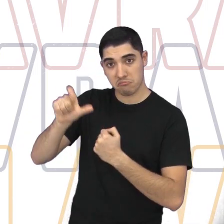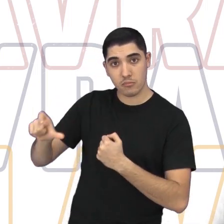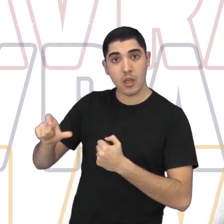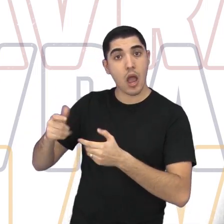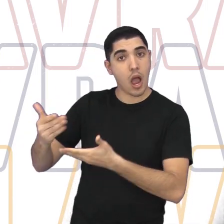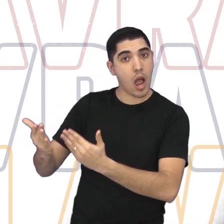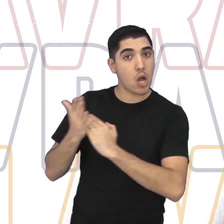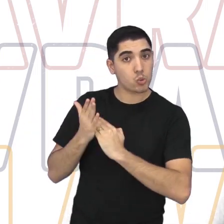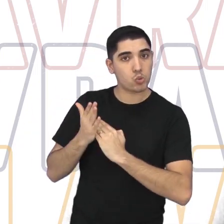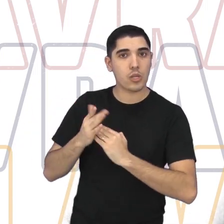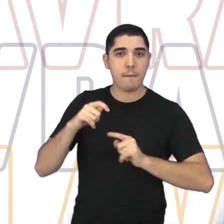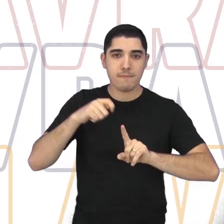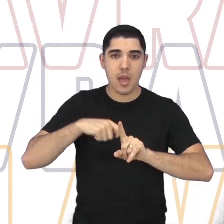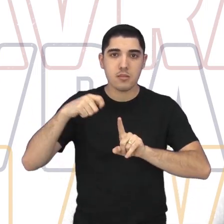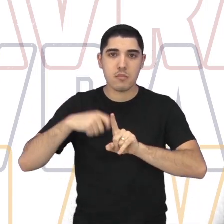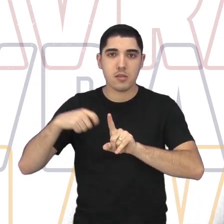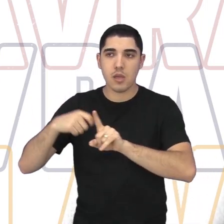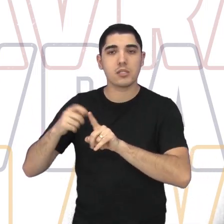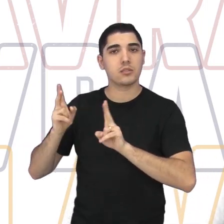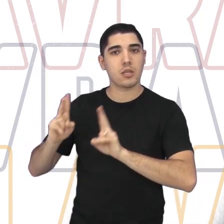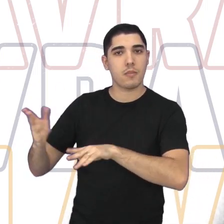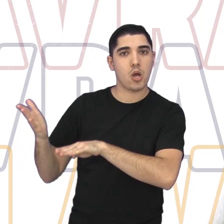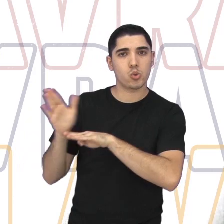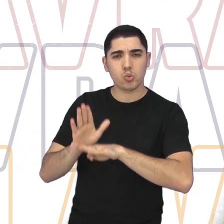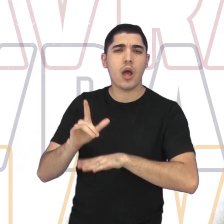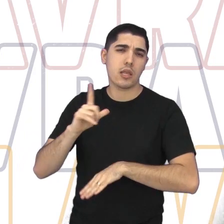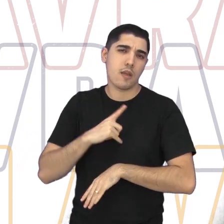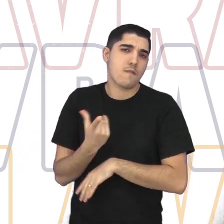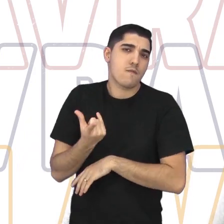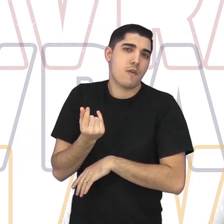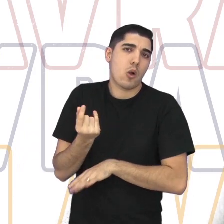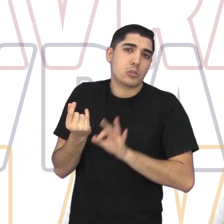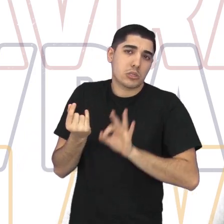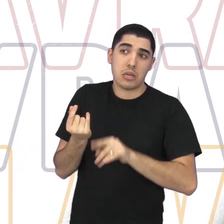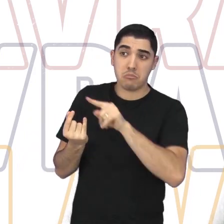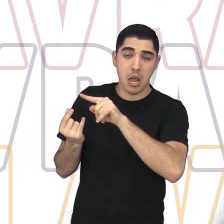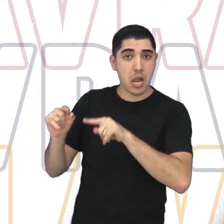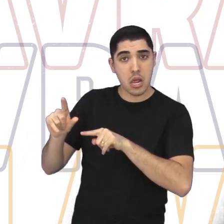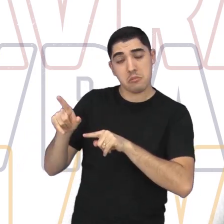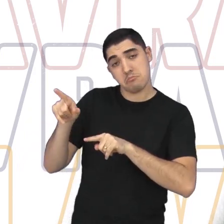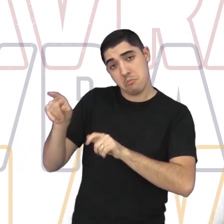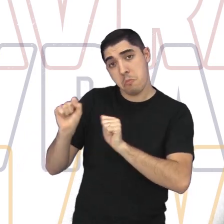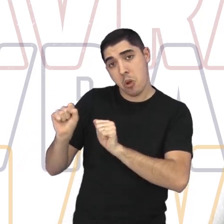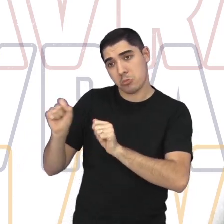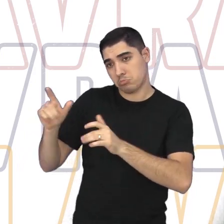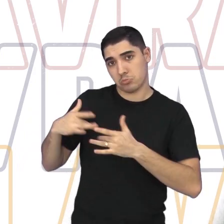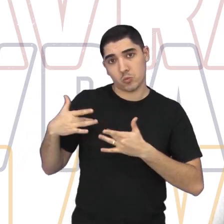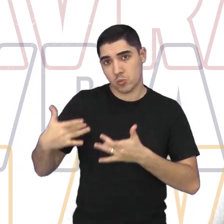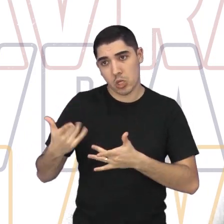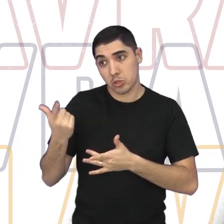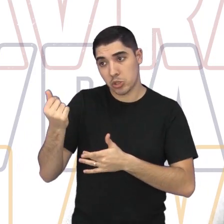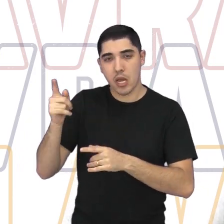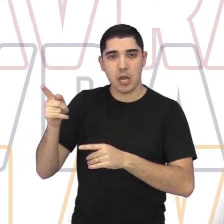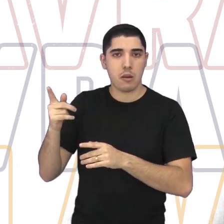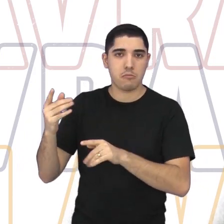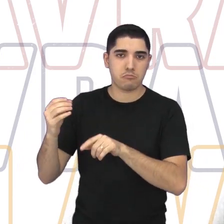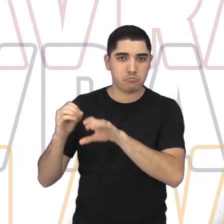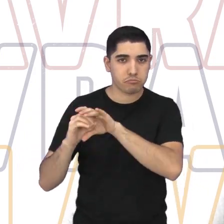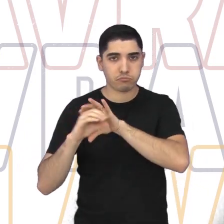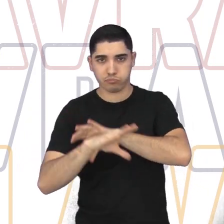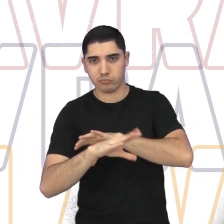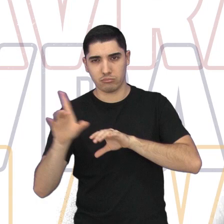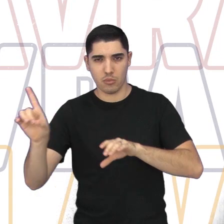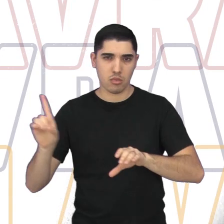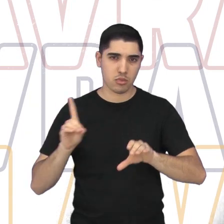mensalmente e aí tem um valor X, a pessoa pode fazer a transferência dela mensal